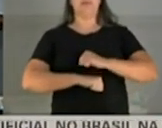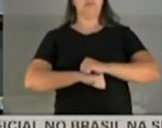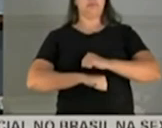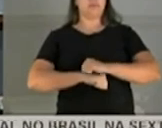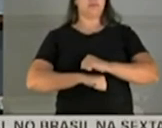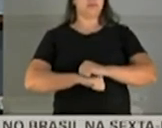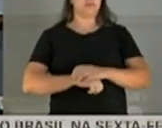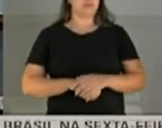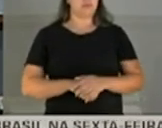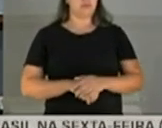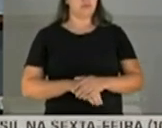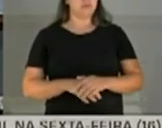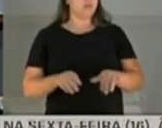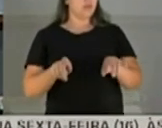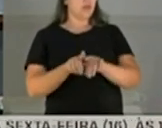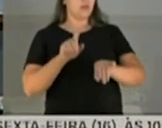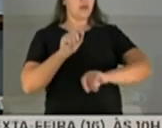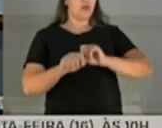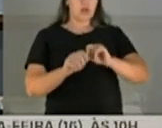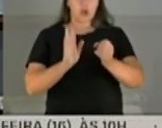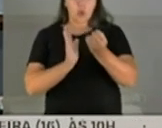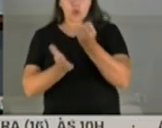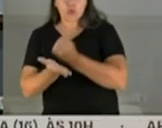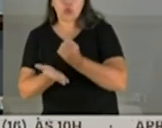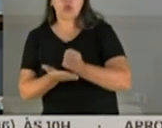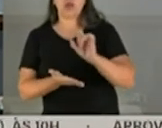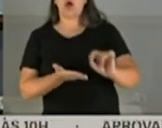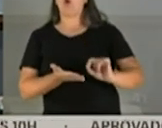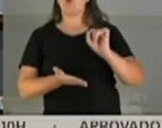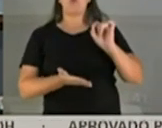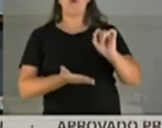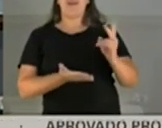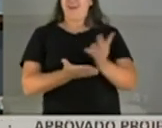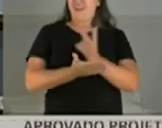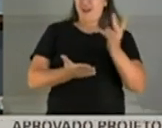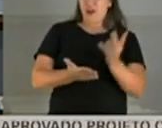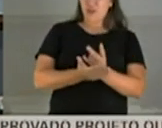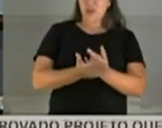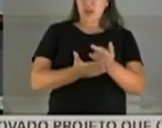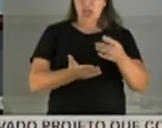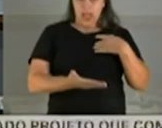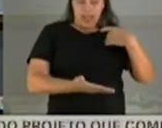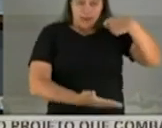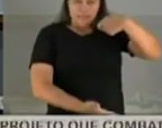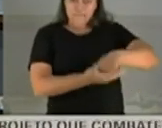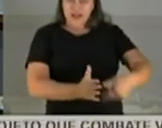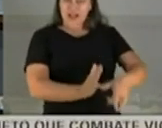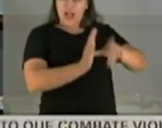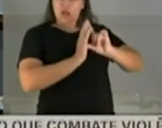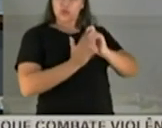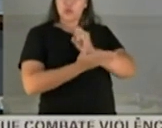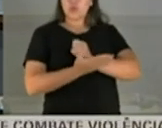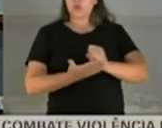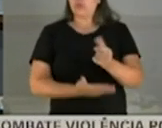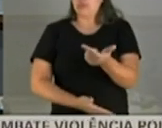tentar burlar um contrato é inconsistência. Receber adiantado que o contrato não prevista.